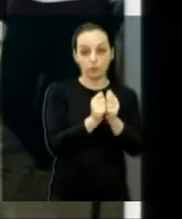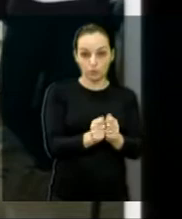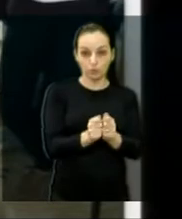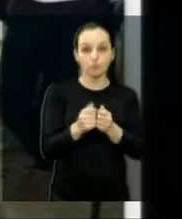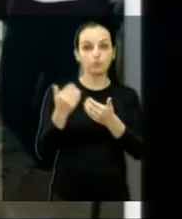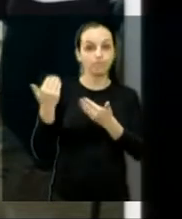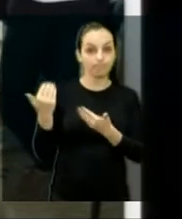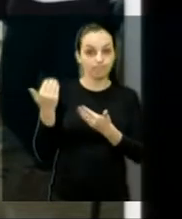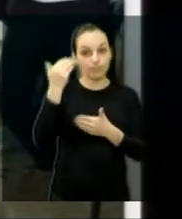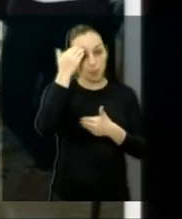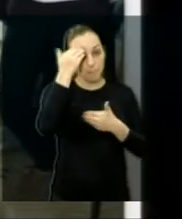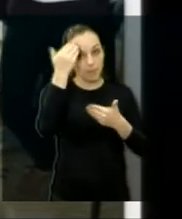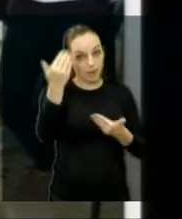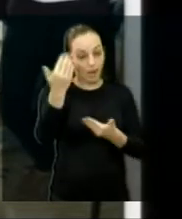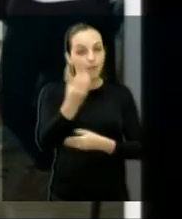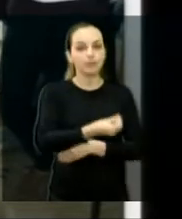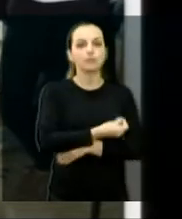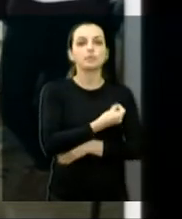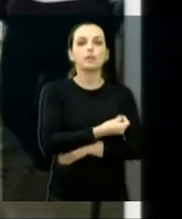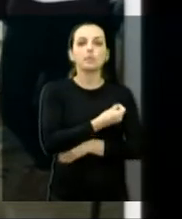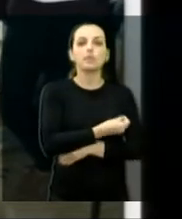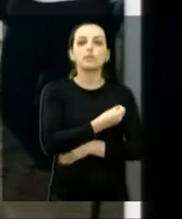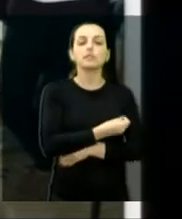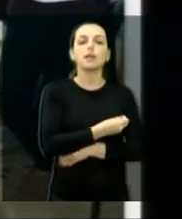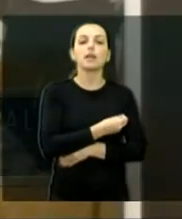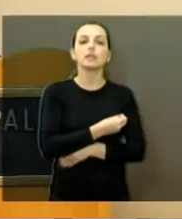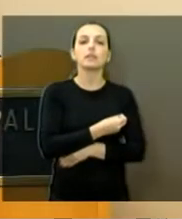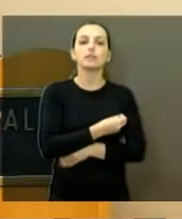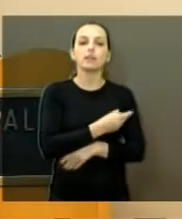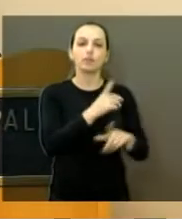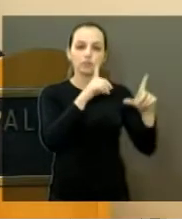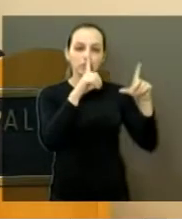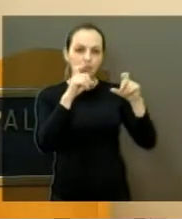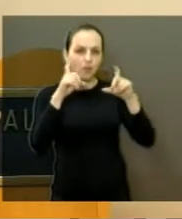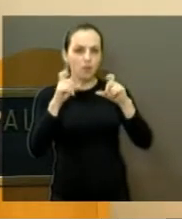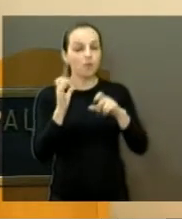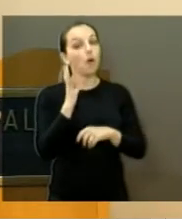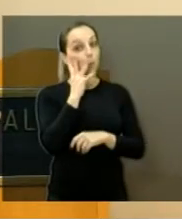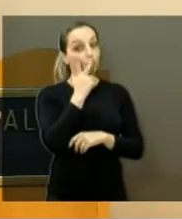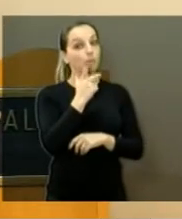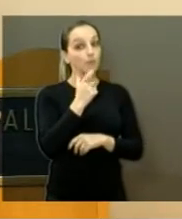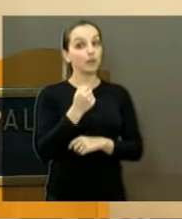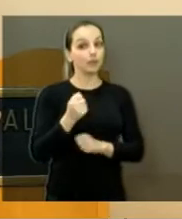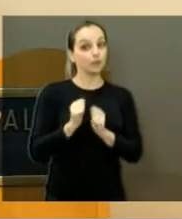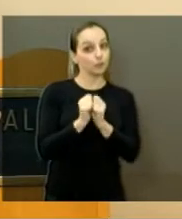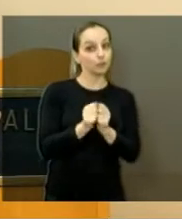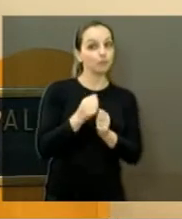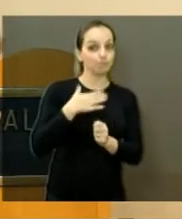Tainara, obrigado, vereadora, pela sua presença. Eu sei que você tirou foto comigo, você ficou muito bonita comigo ali também, viu?